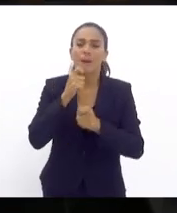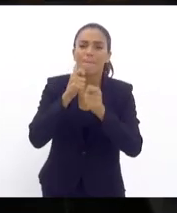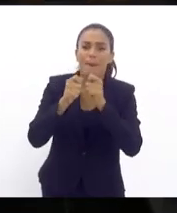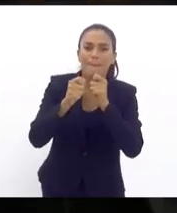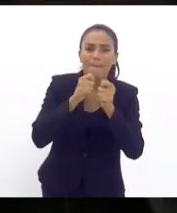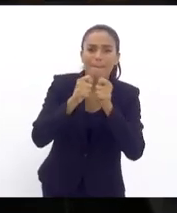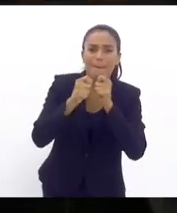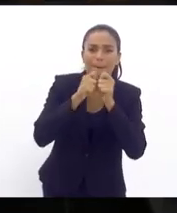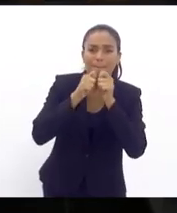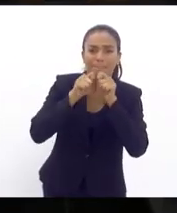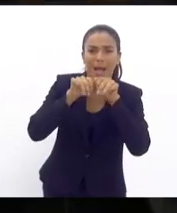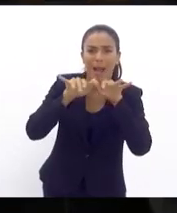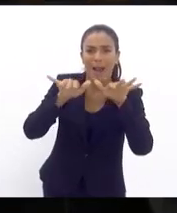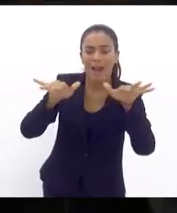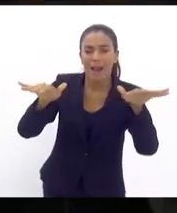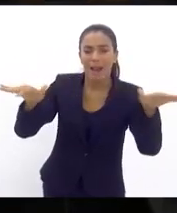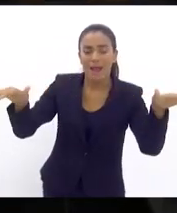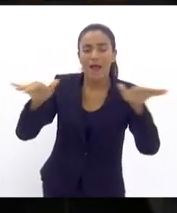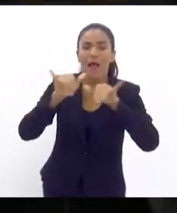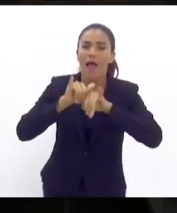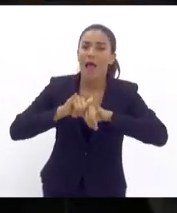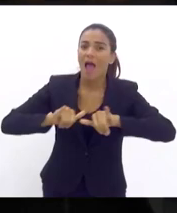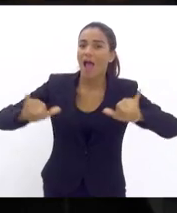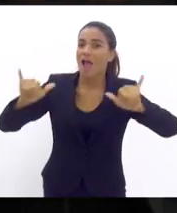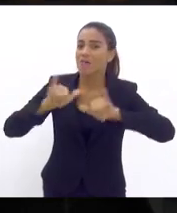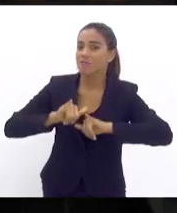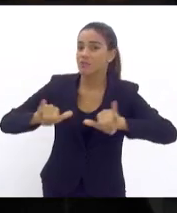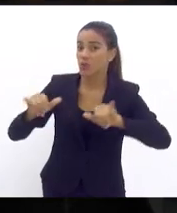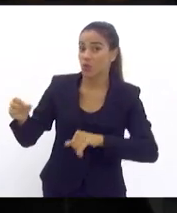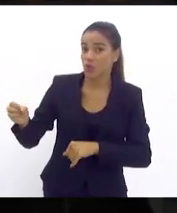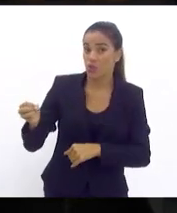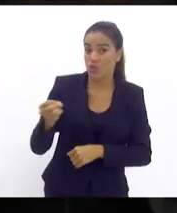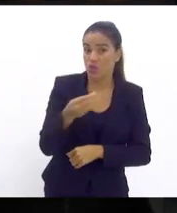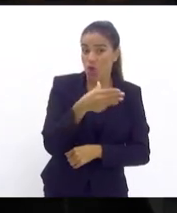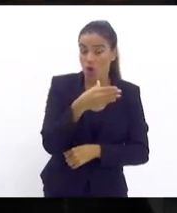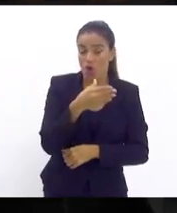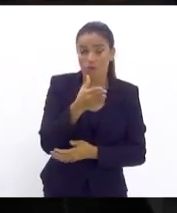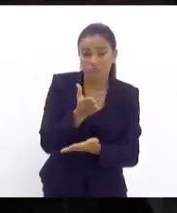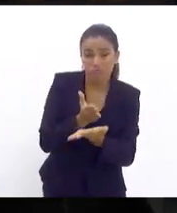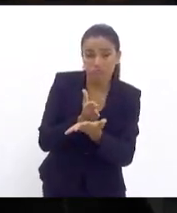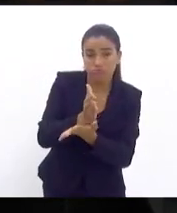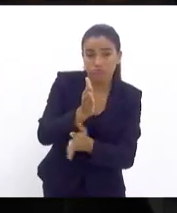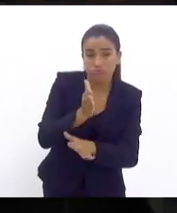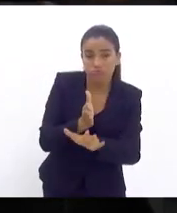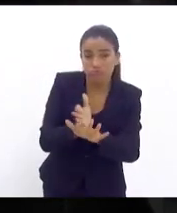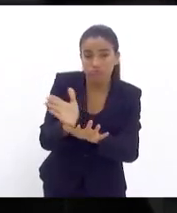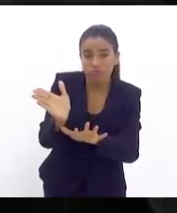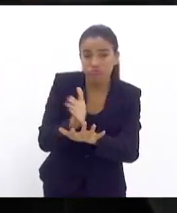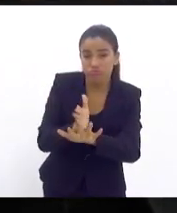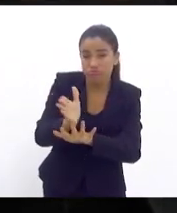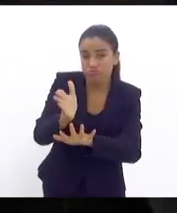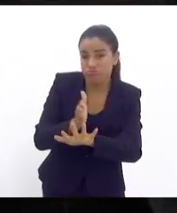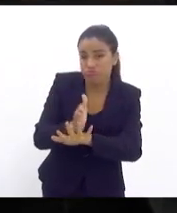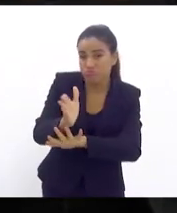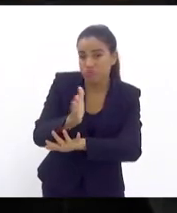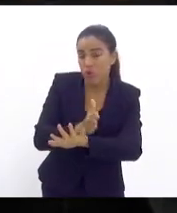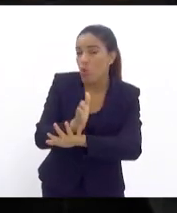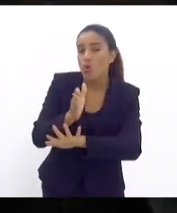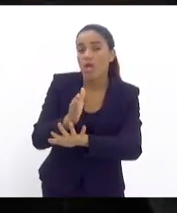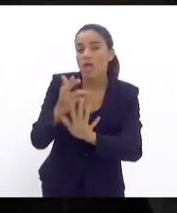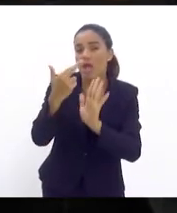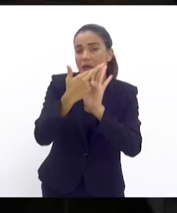anunciando as novas linhas do arcabouço fiscal.